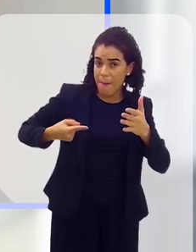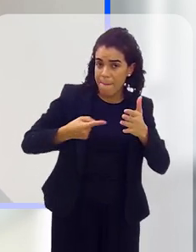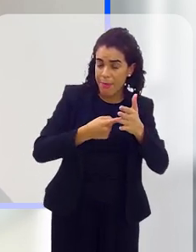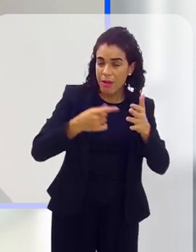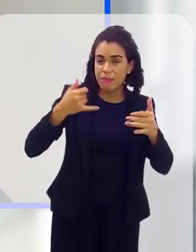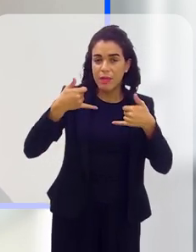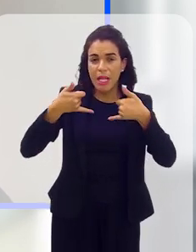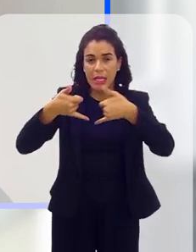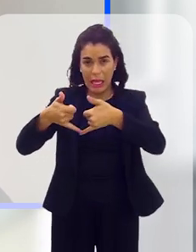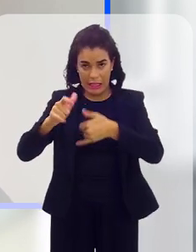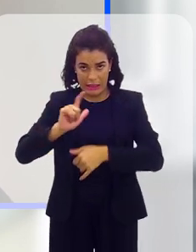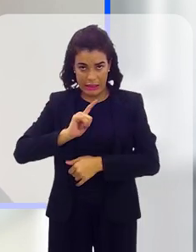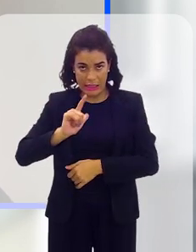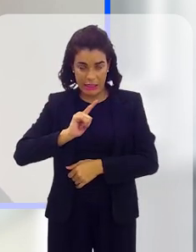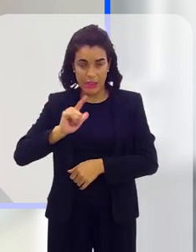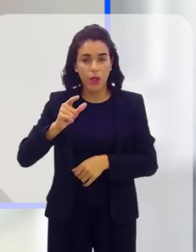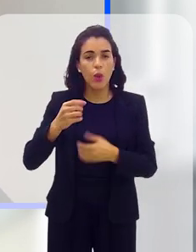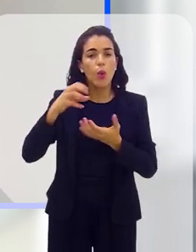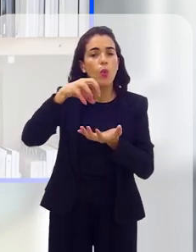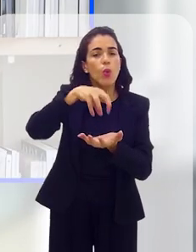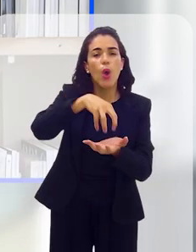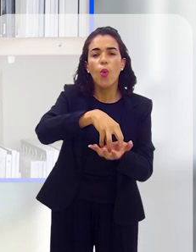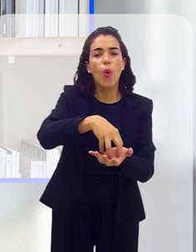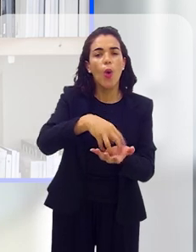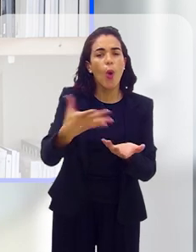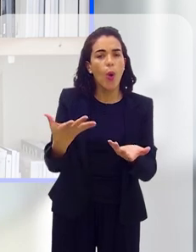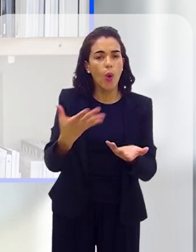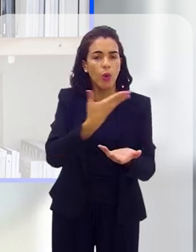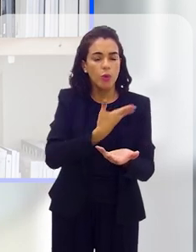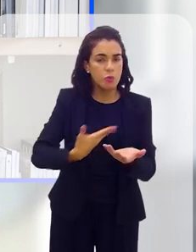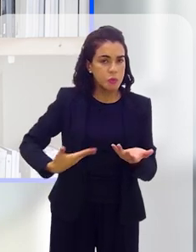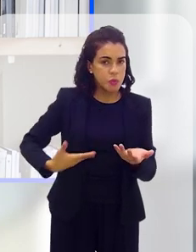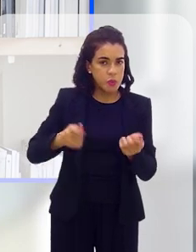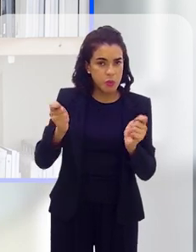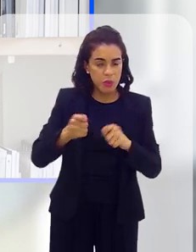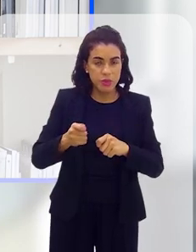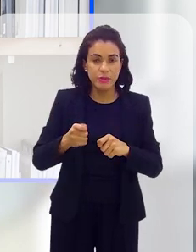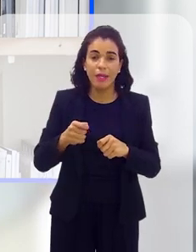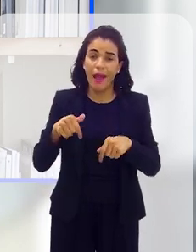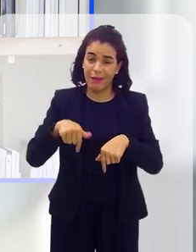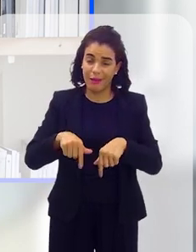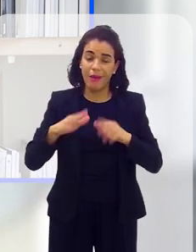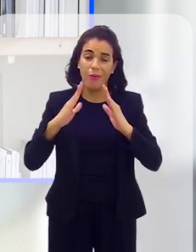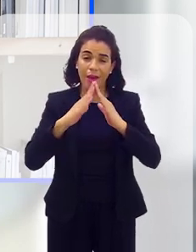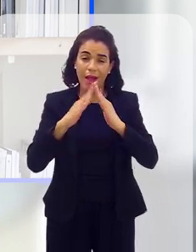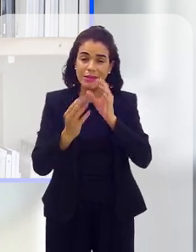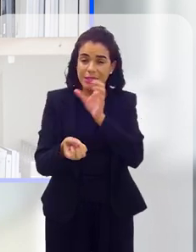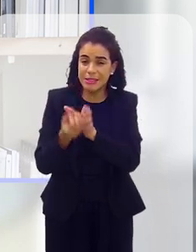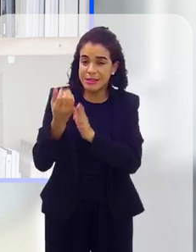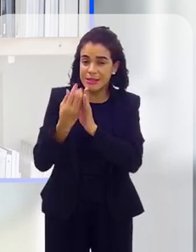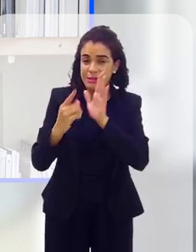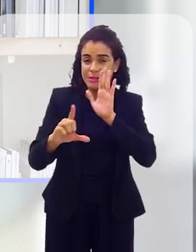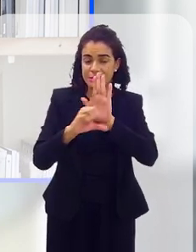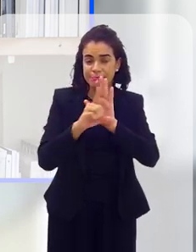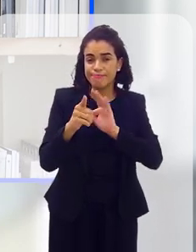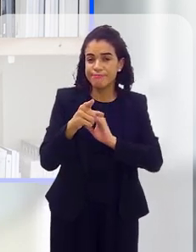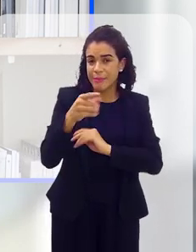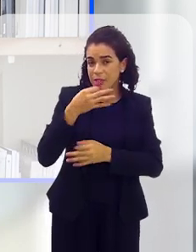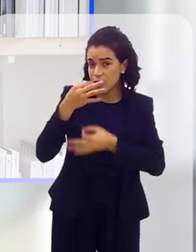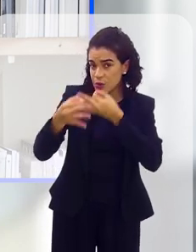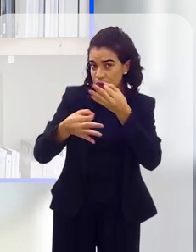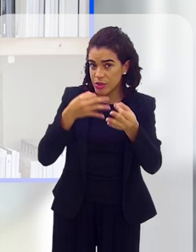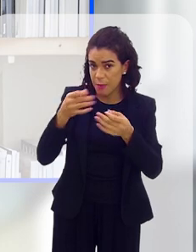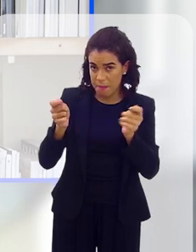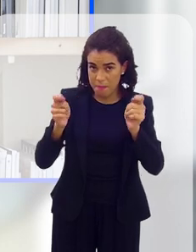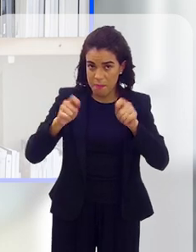recorrer, qual canal ela deve ligar, existe um telefone, qual órgão deve ser procurado e como a gente está numa casa de leis também, queria que